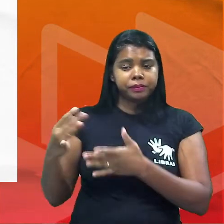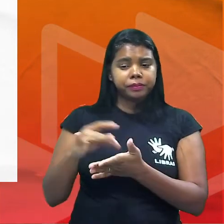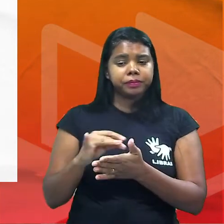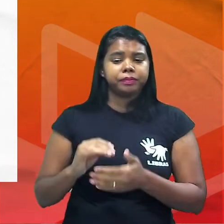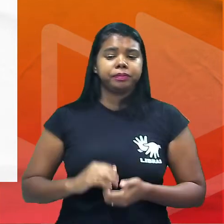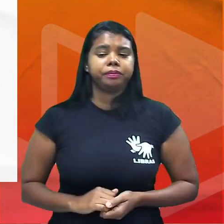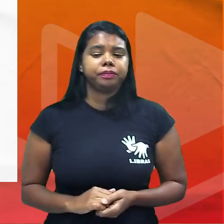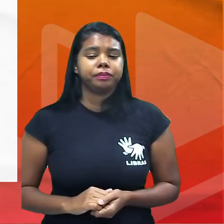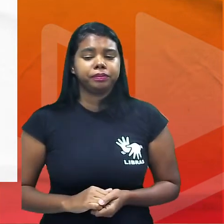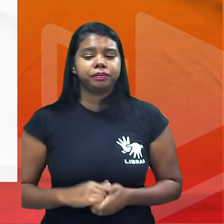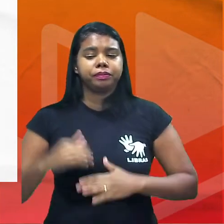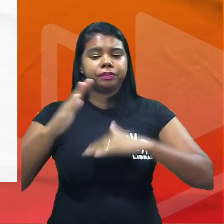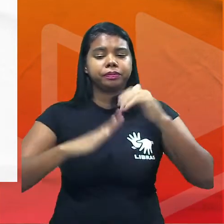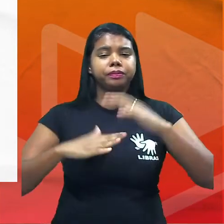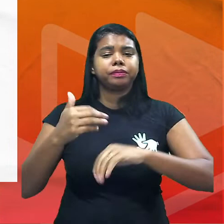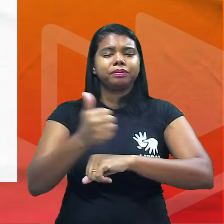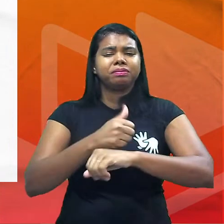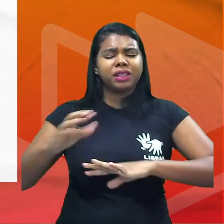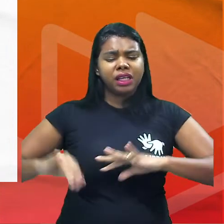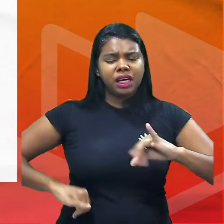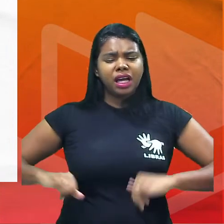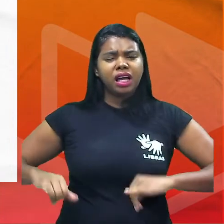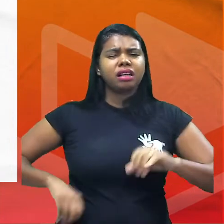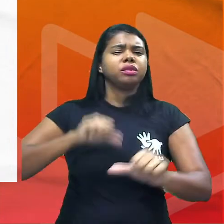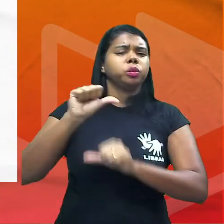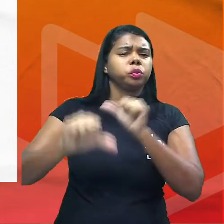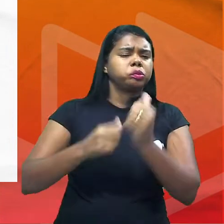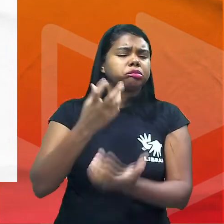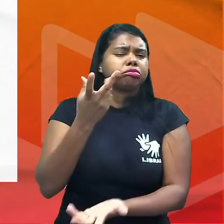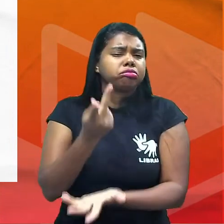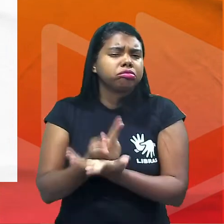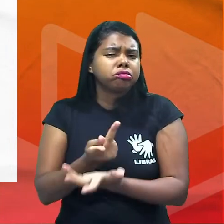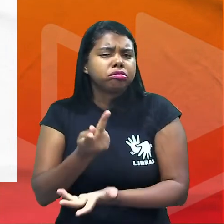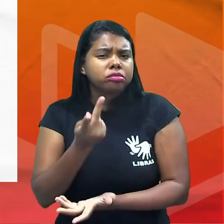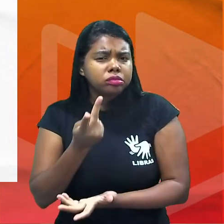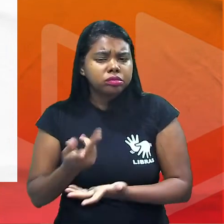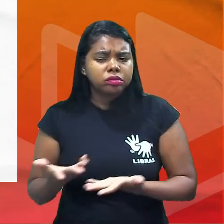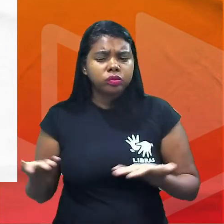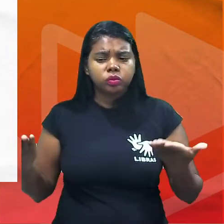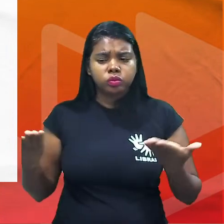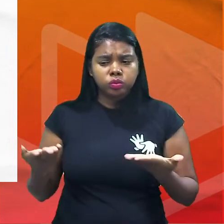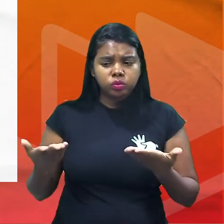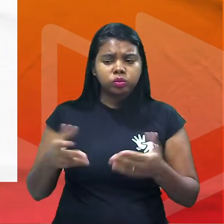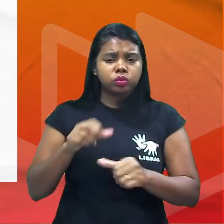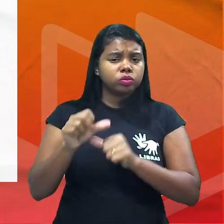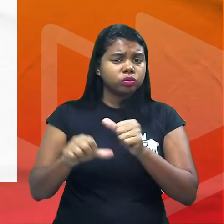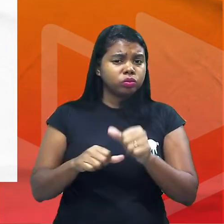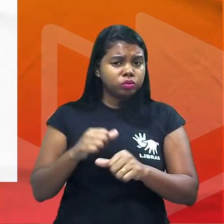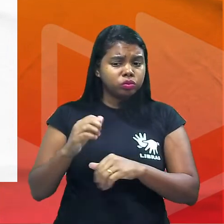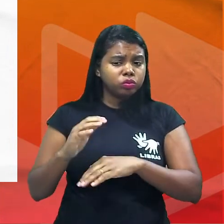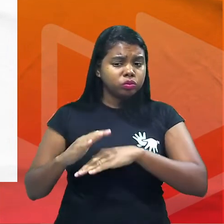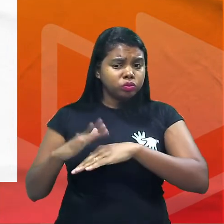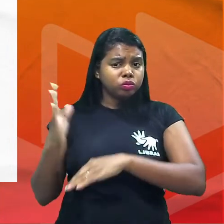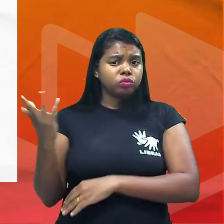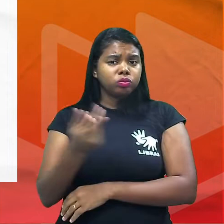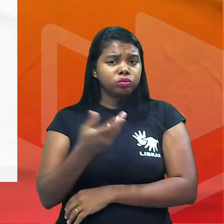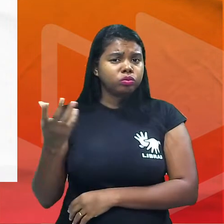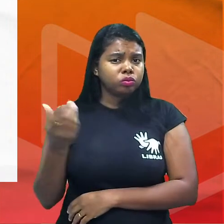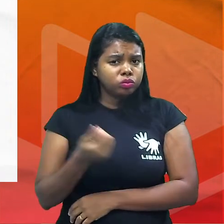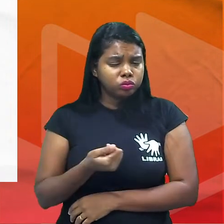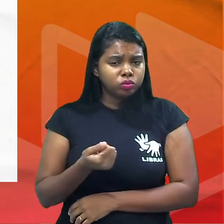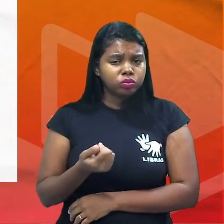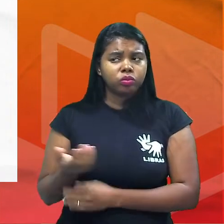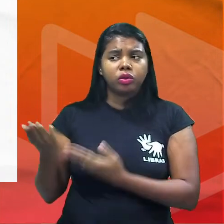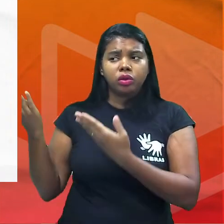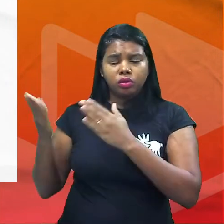profissional sofrerá mudanças radicais diante de um cenário que se modifica cada vez mais com mais rapidez o